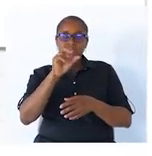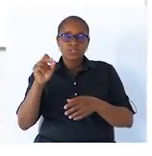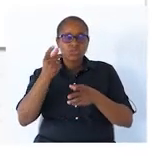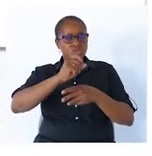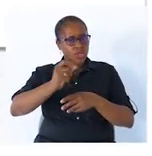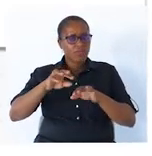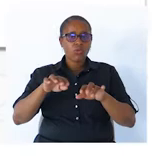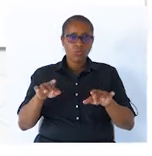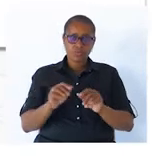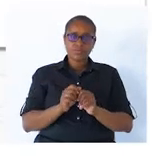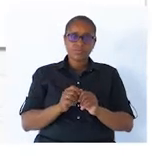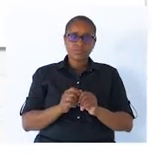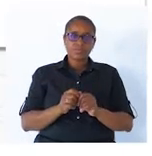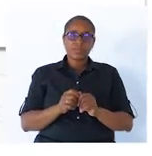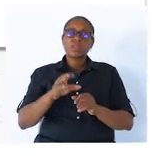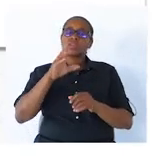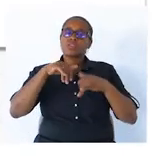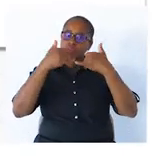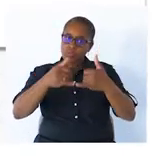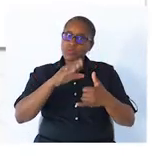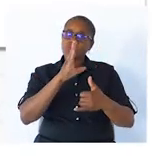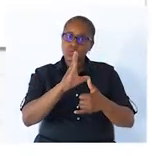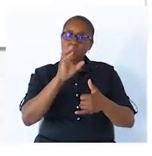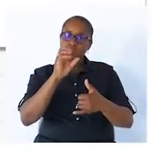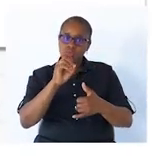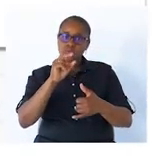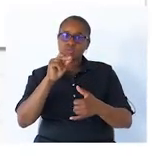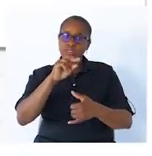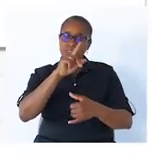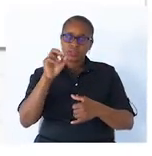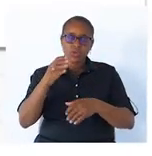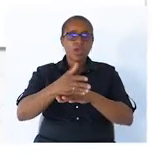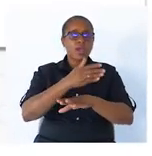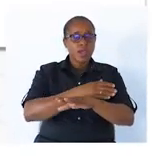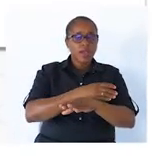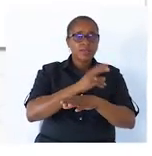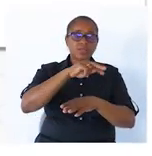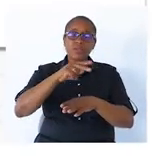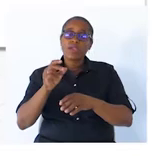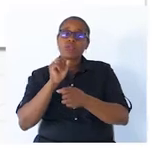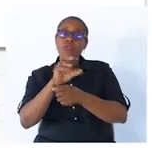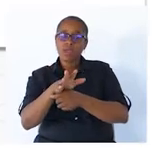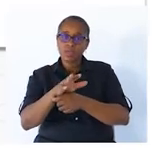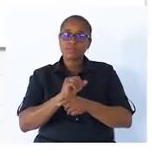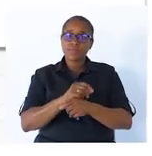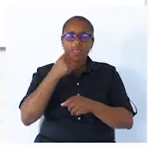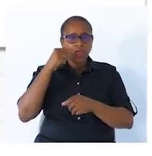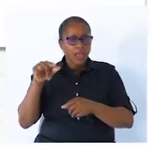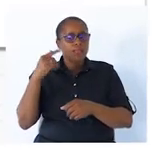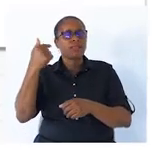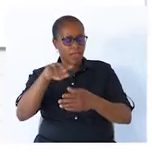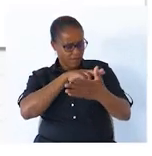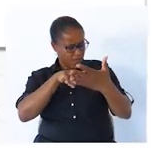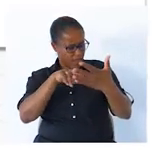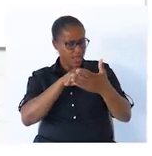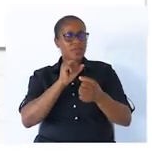Depois, o João ainda antes de enviar o e-mail, ele deve ler o e